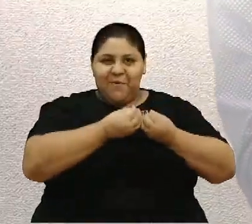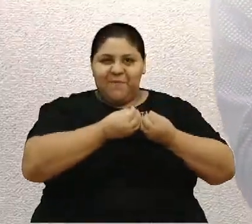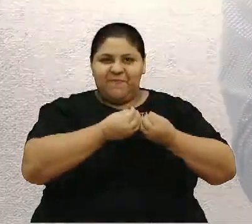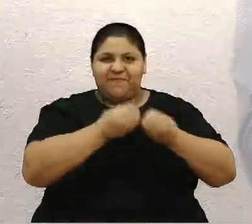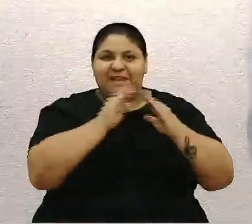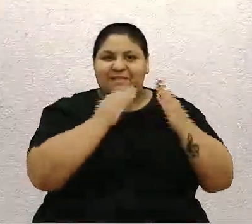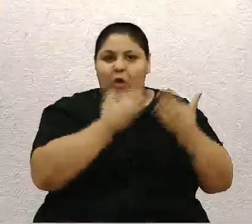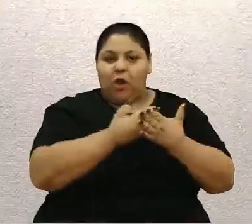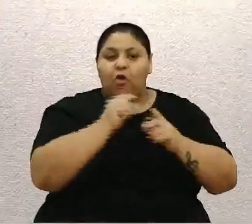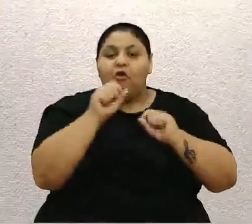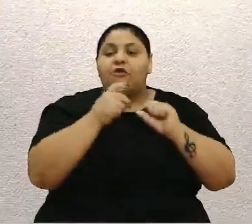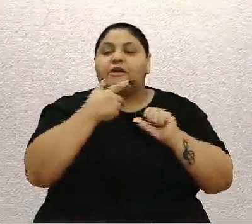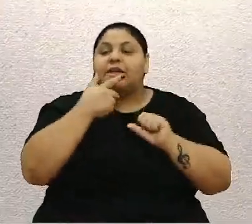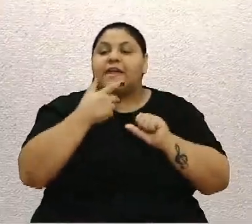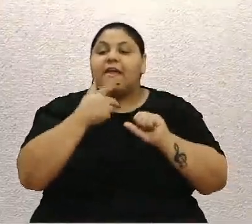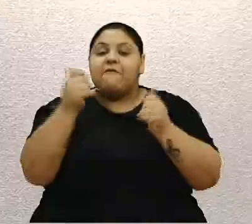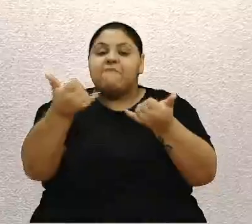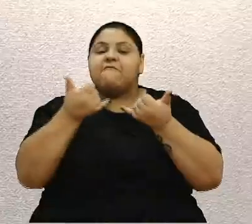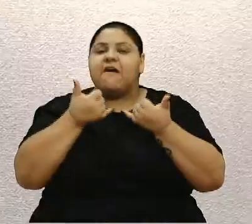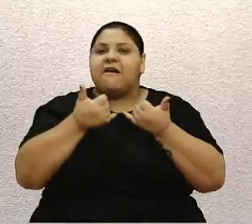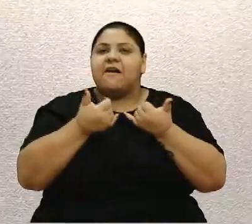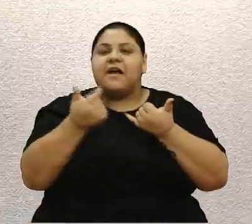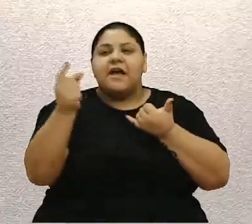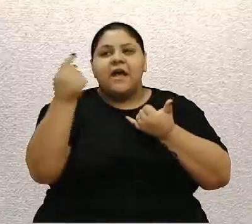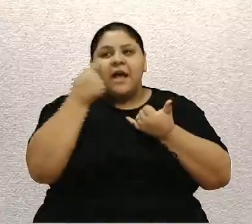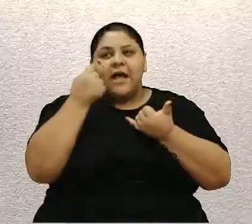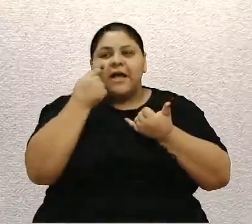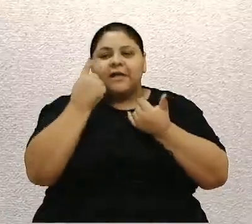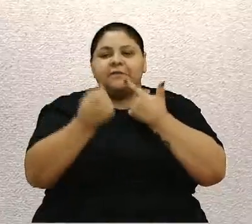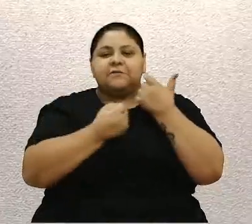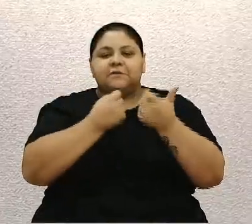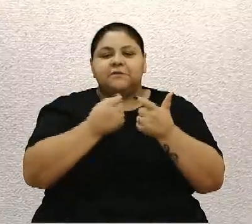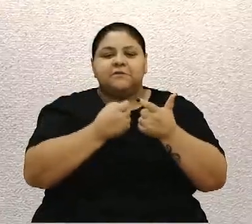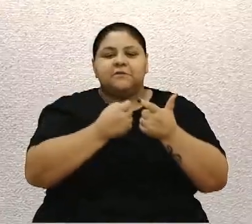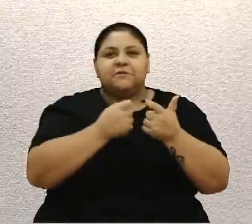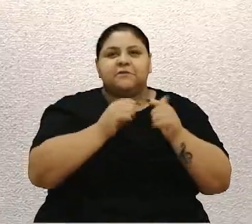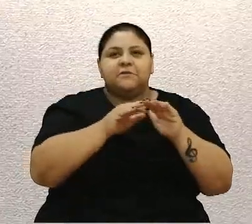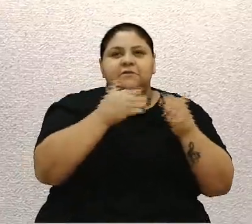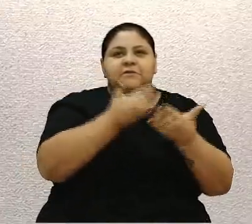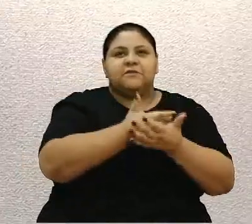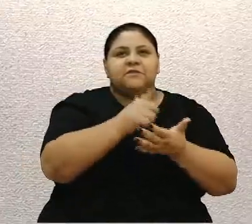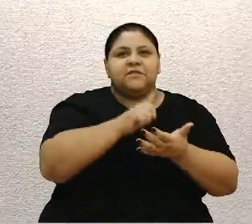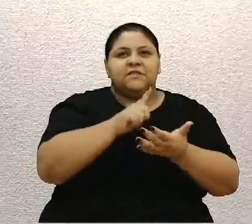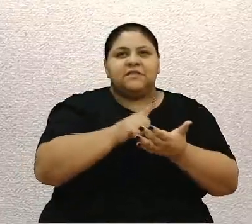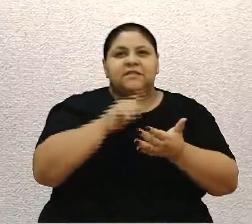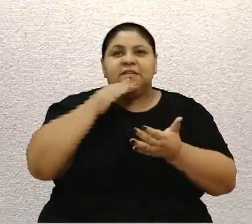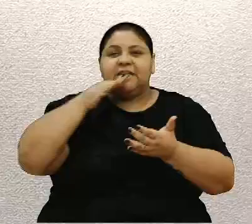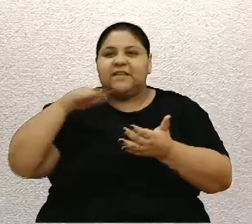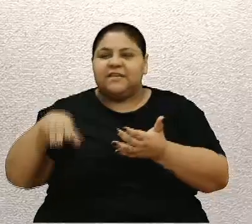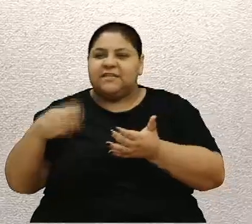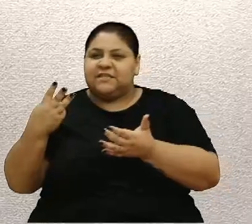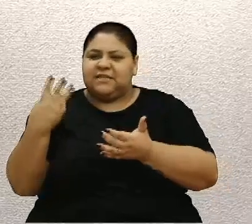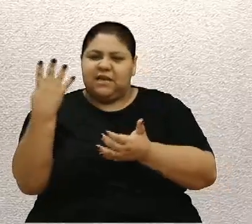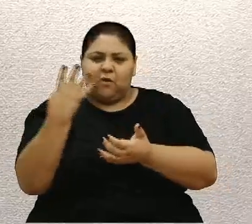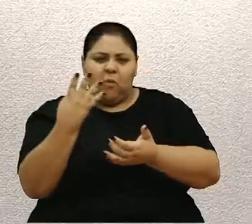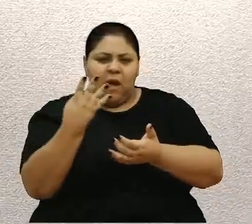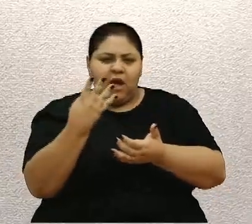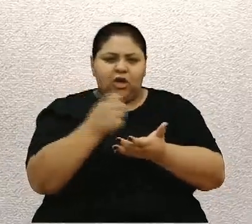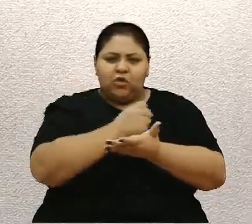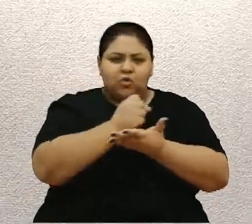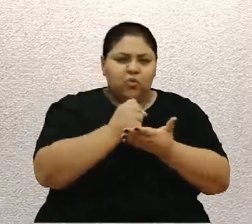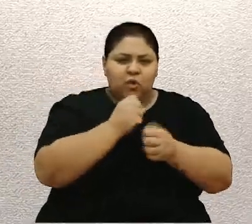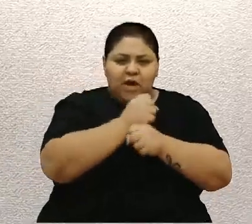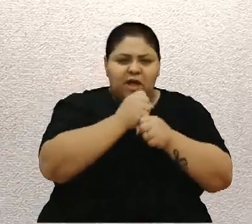para a gente? Gente, a gente vê algumas escolas aí onde tem crianças na terceira, quarta série que não sabe ler e escrever ainda. Como é que o